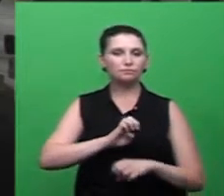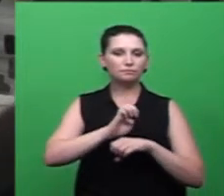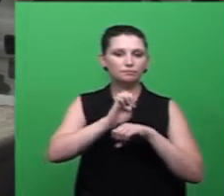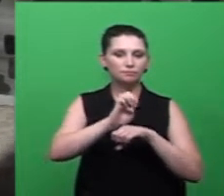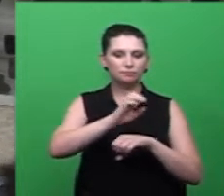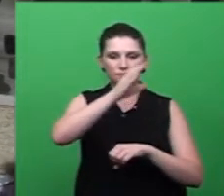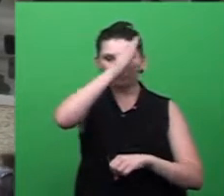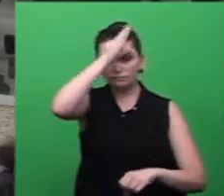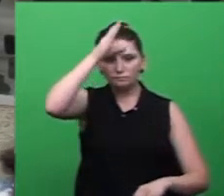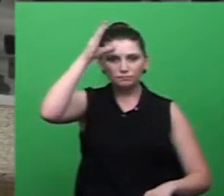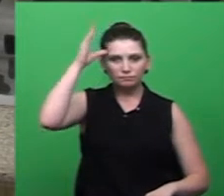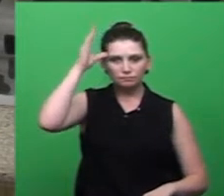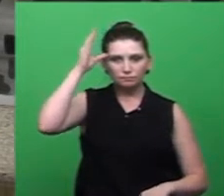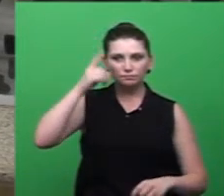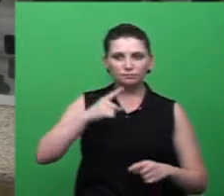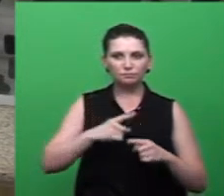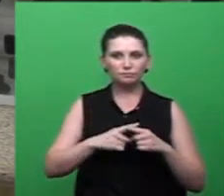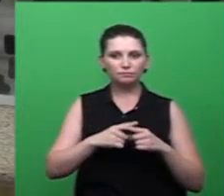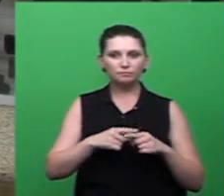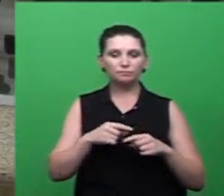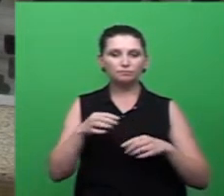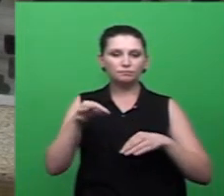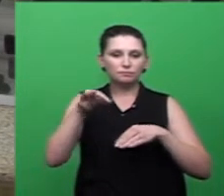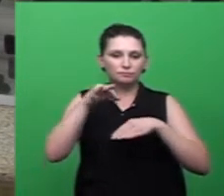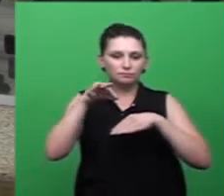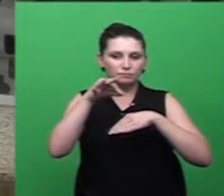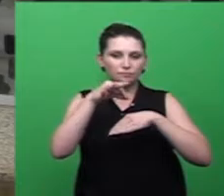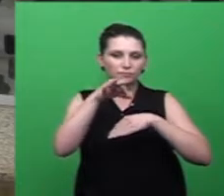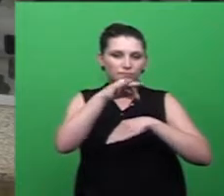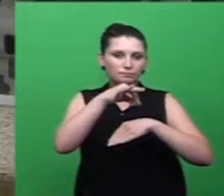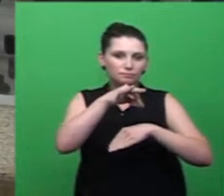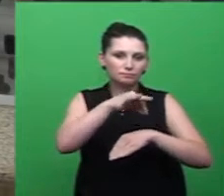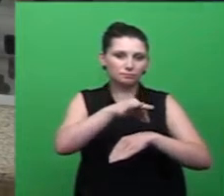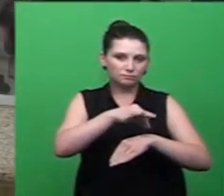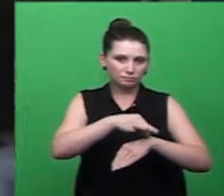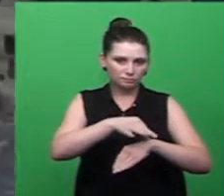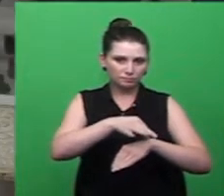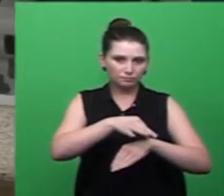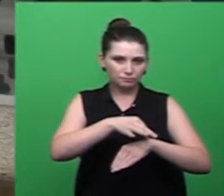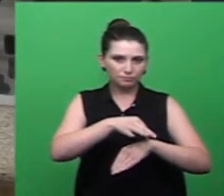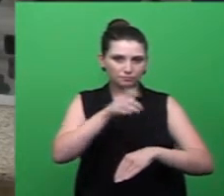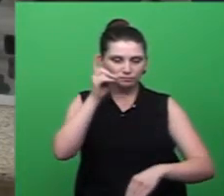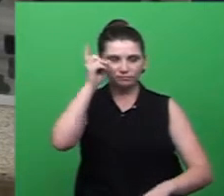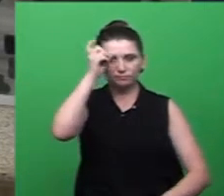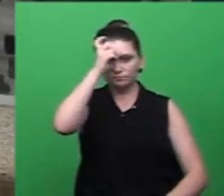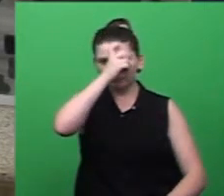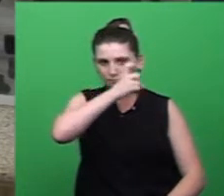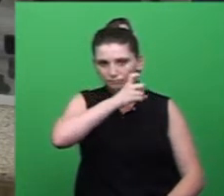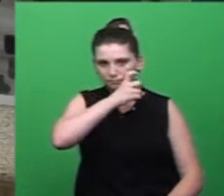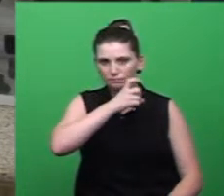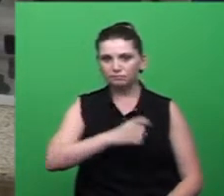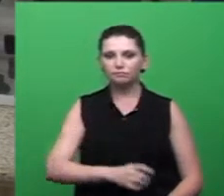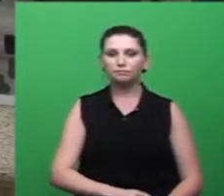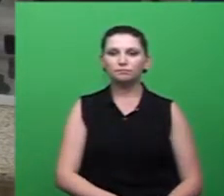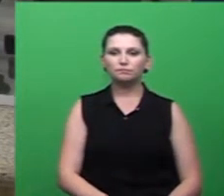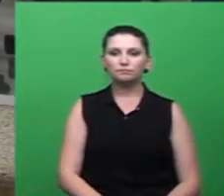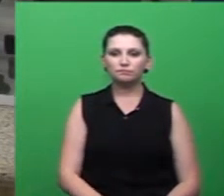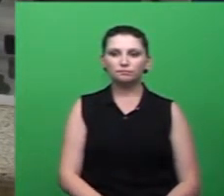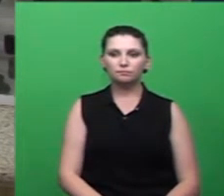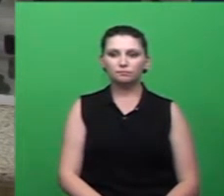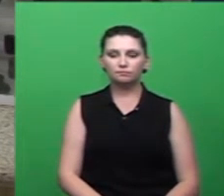é a situação do mosquito da Aedes aegypti. Aí vem